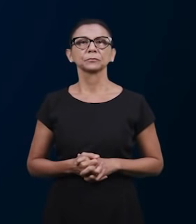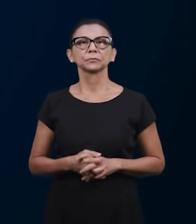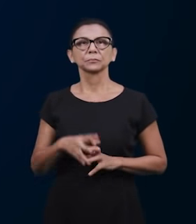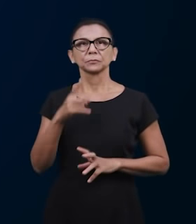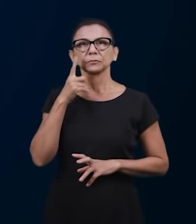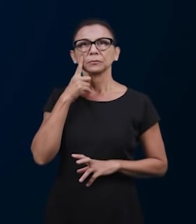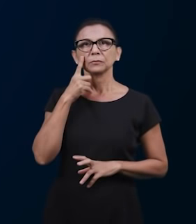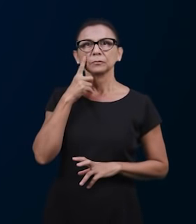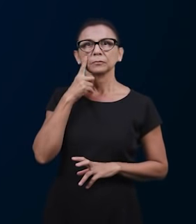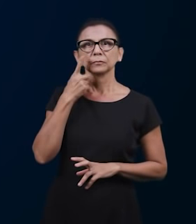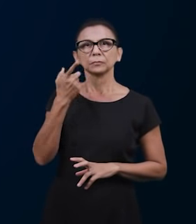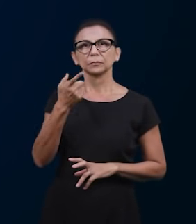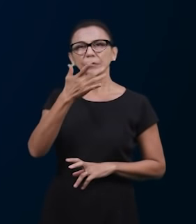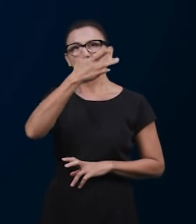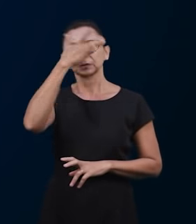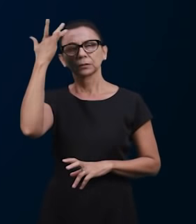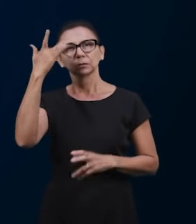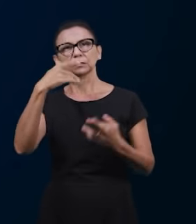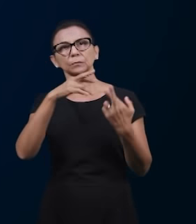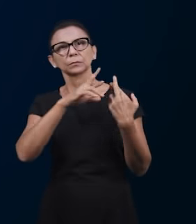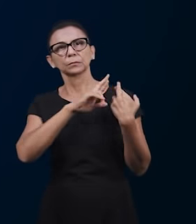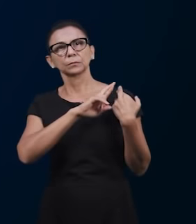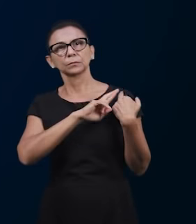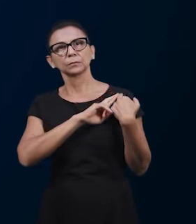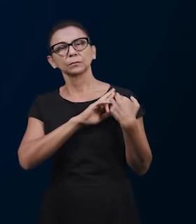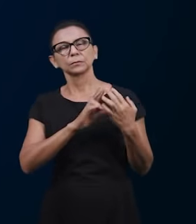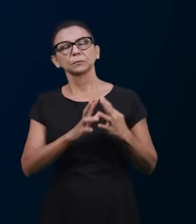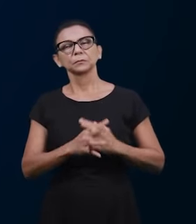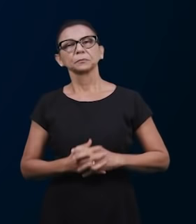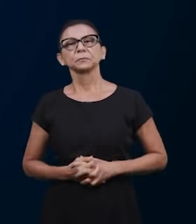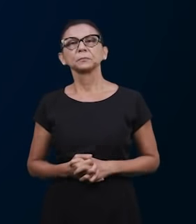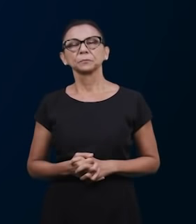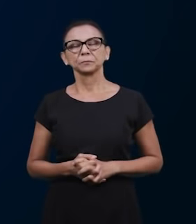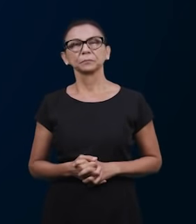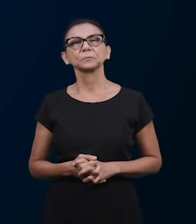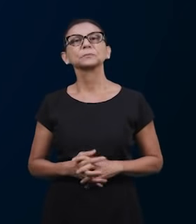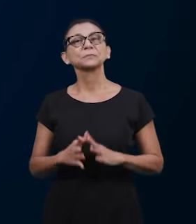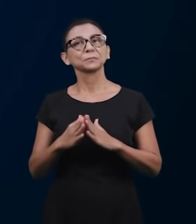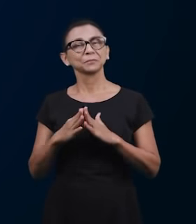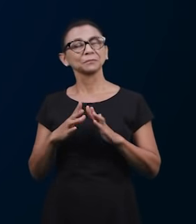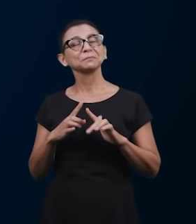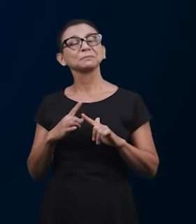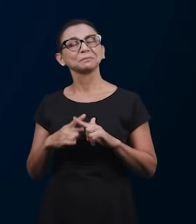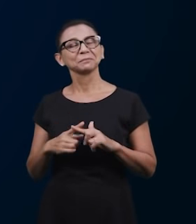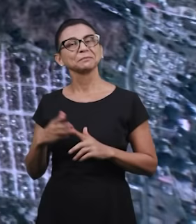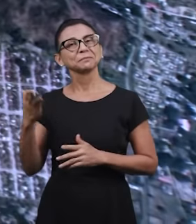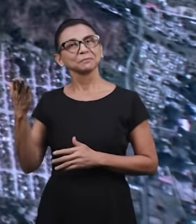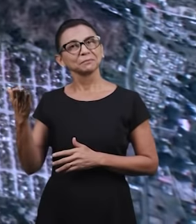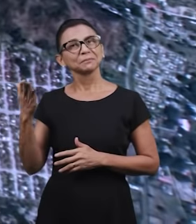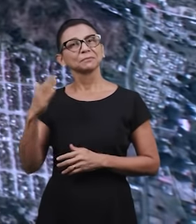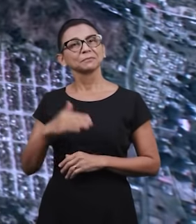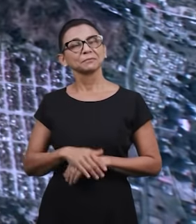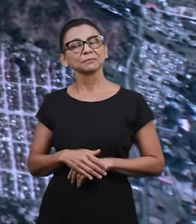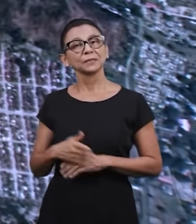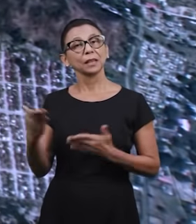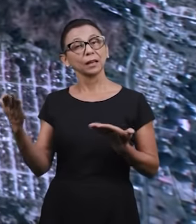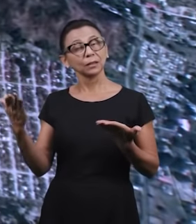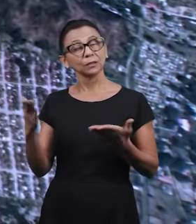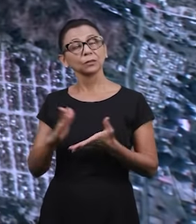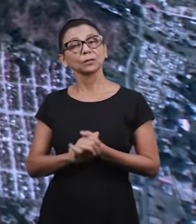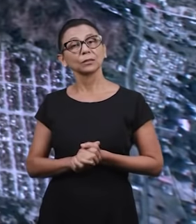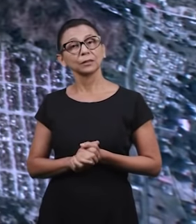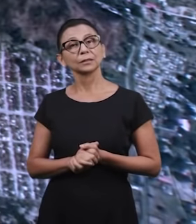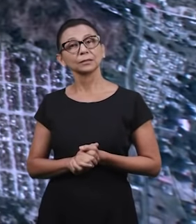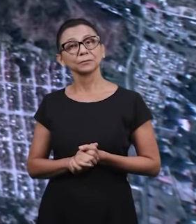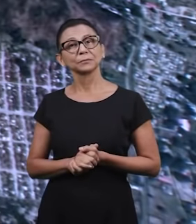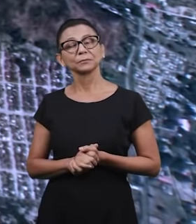presença do pastor Rufino, que é o responsável pela nossa igreja em Guadabita. E ele vai agora nos falar, vai